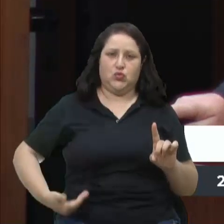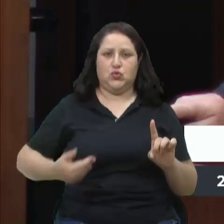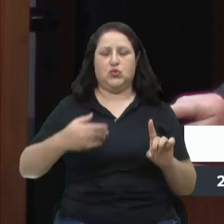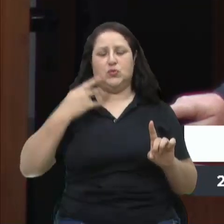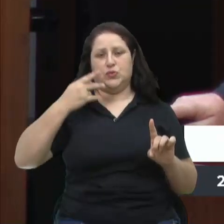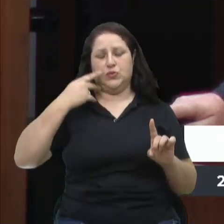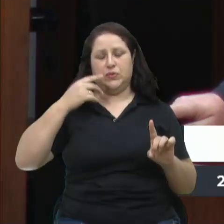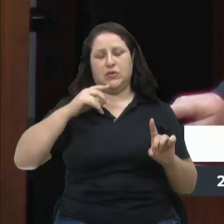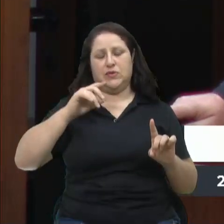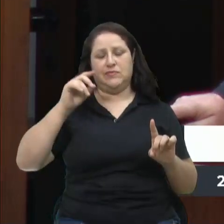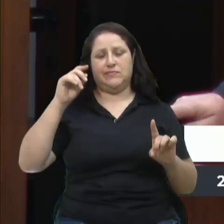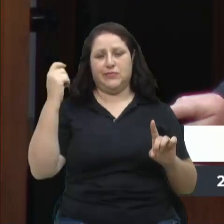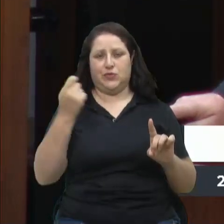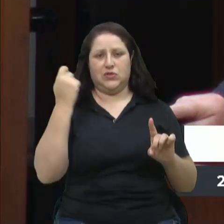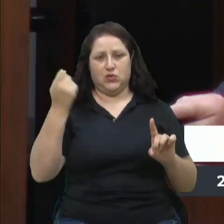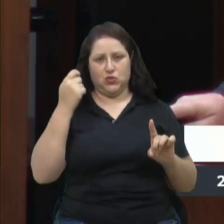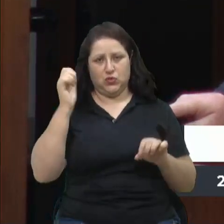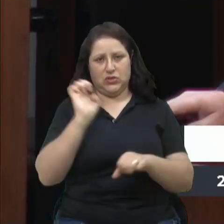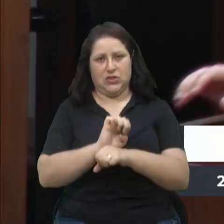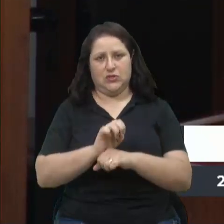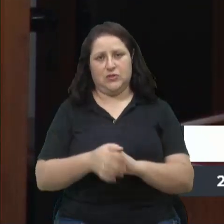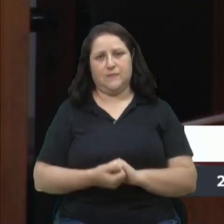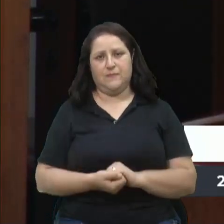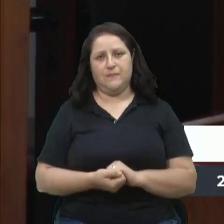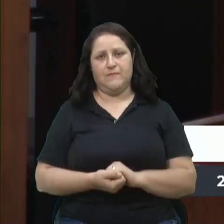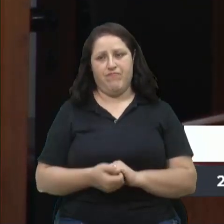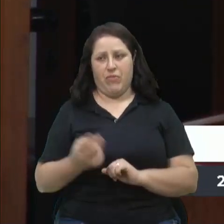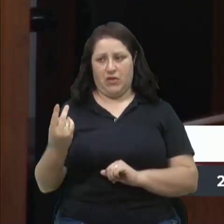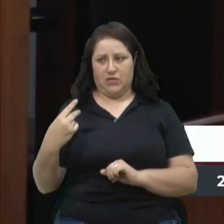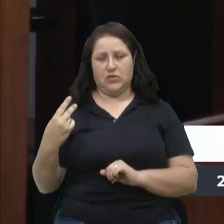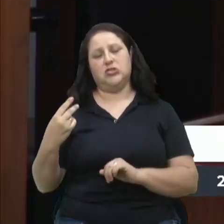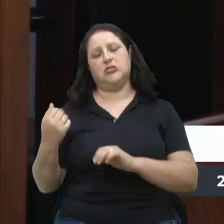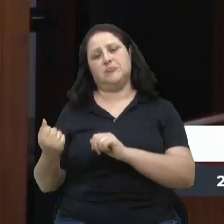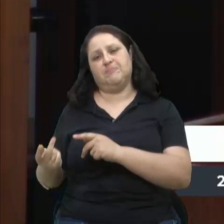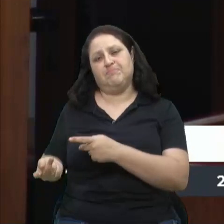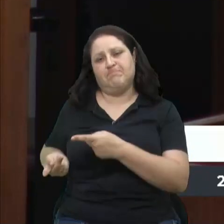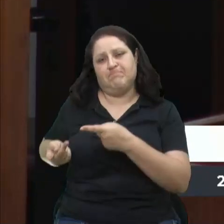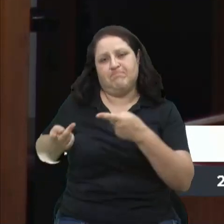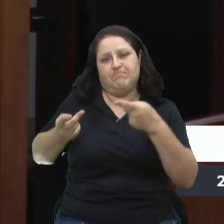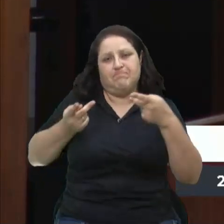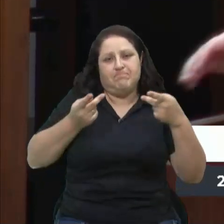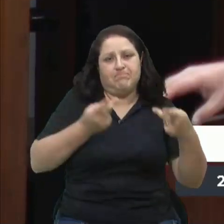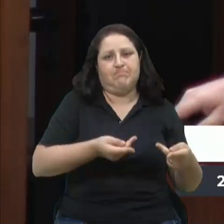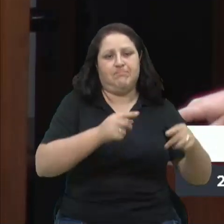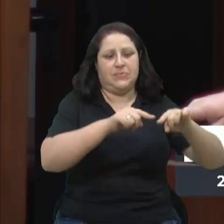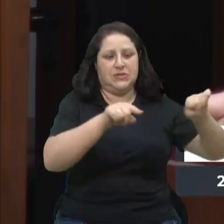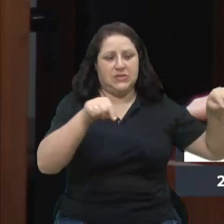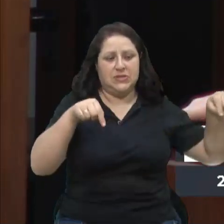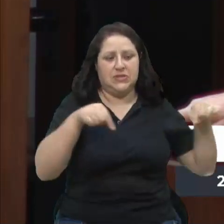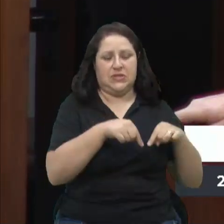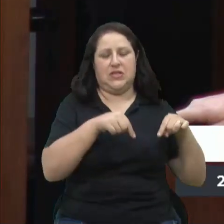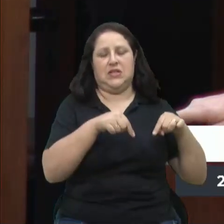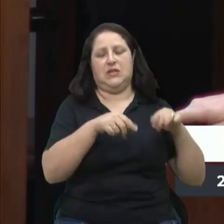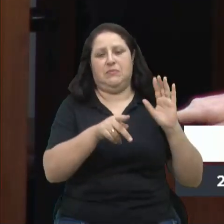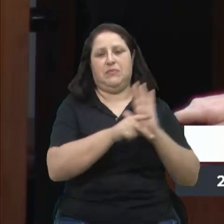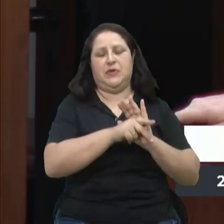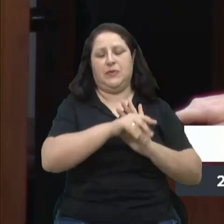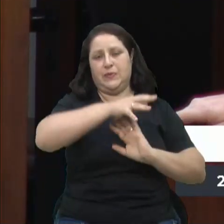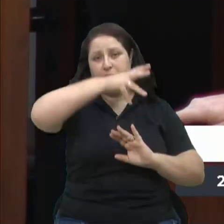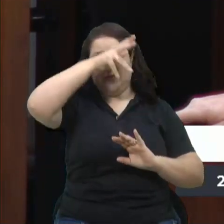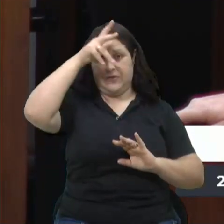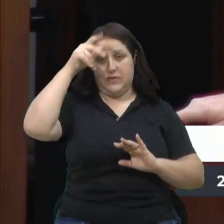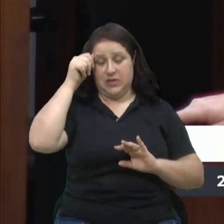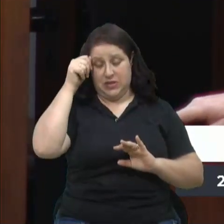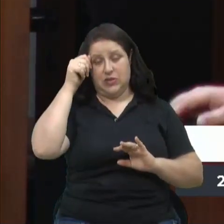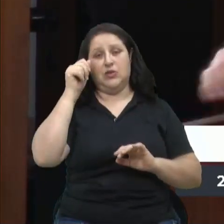do Sul. Nós começamos a visita no gabinete do prefeito, onde fomos recebidos pelo prefeito,